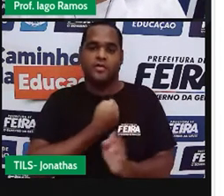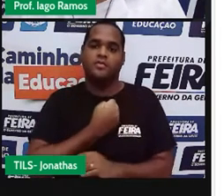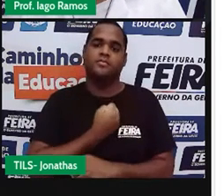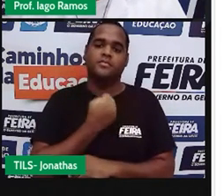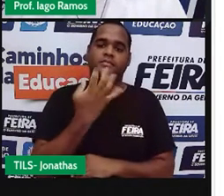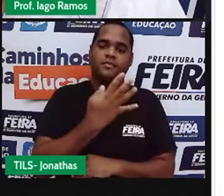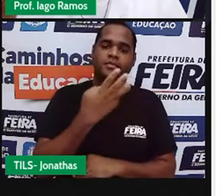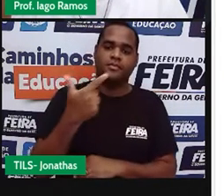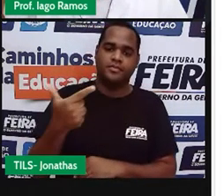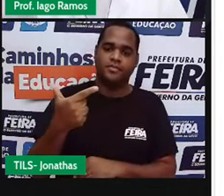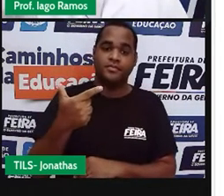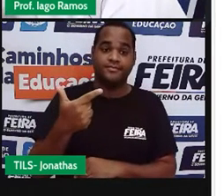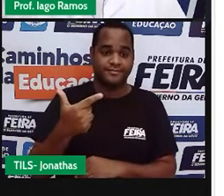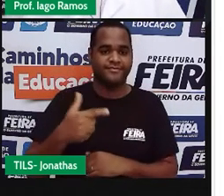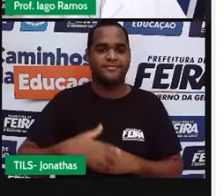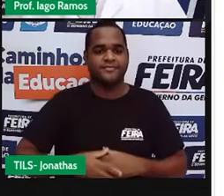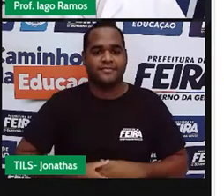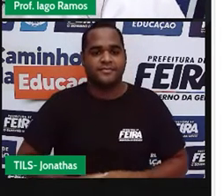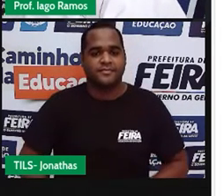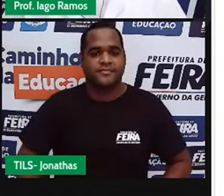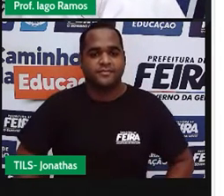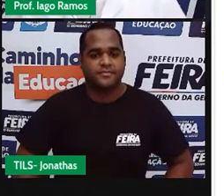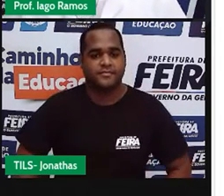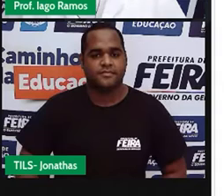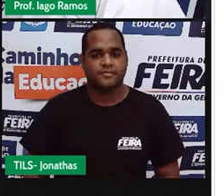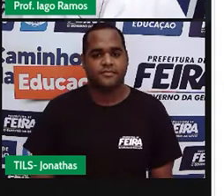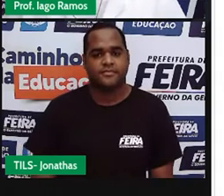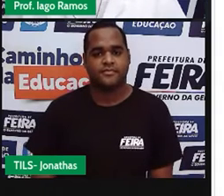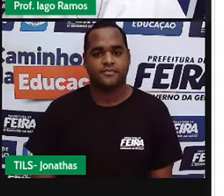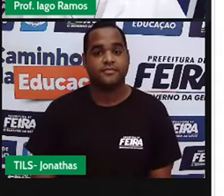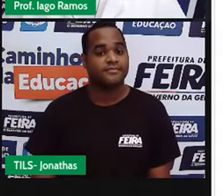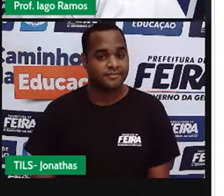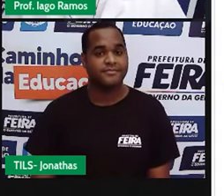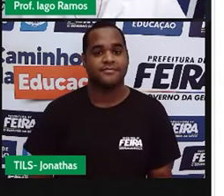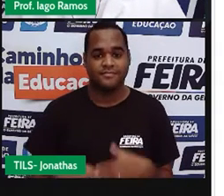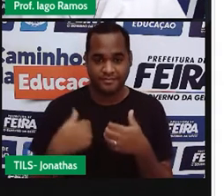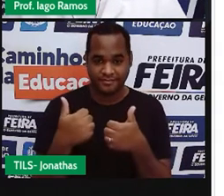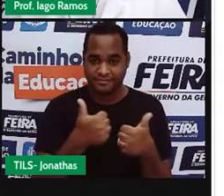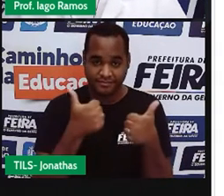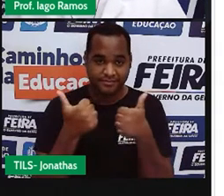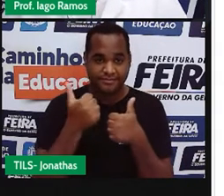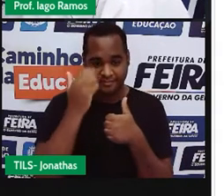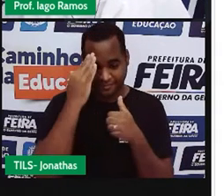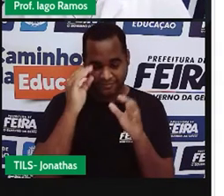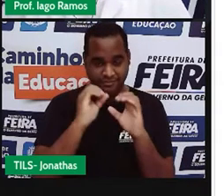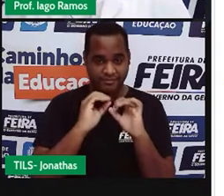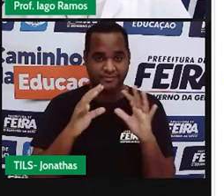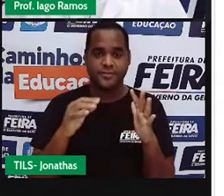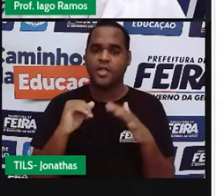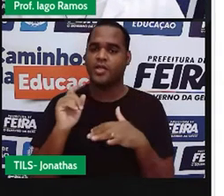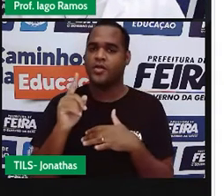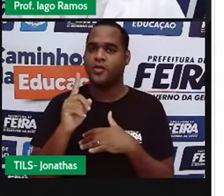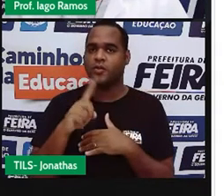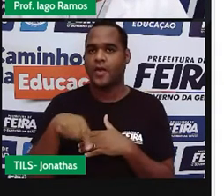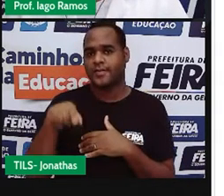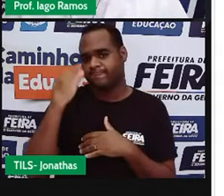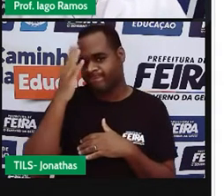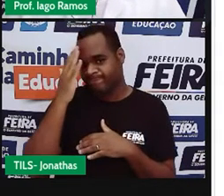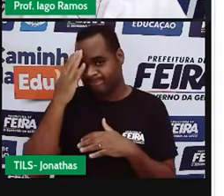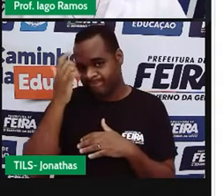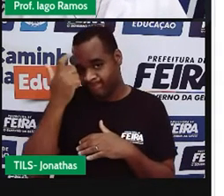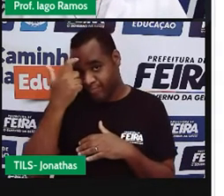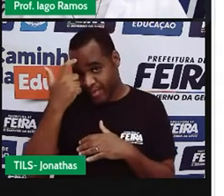2020, lá na página 42. Bacana? Bom, então vamos pensar juntos